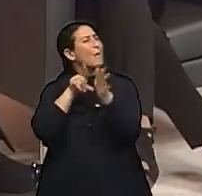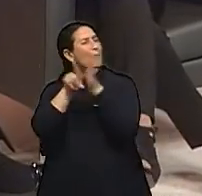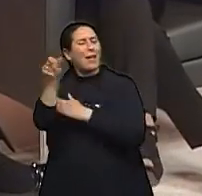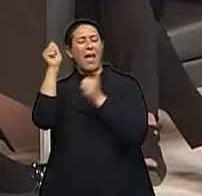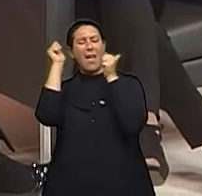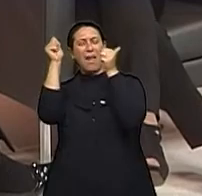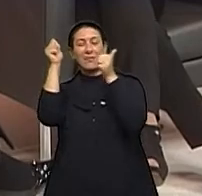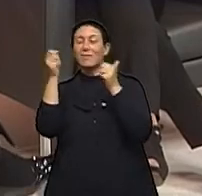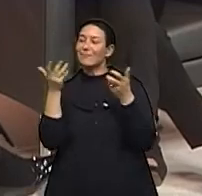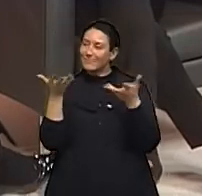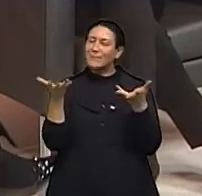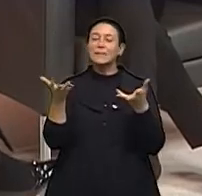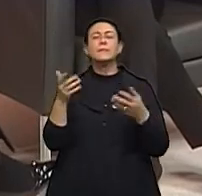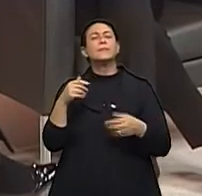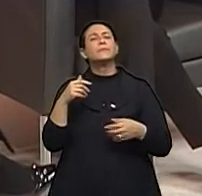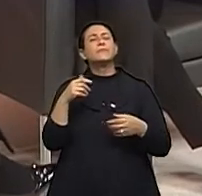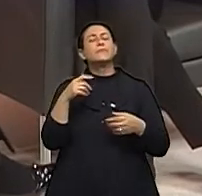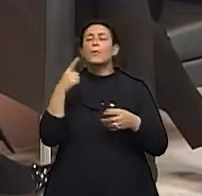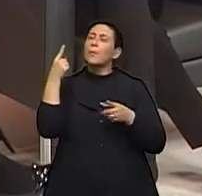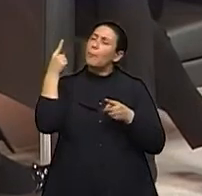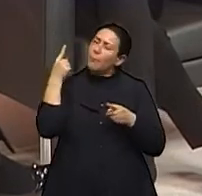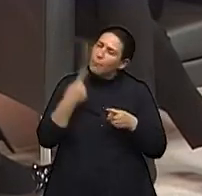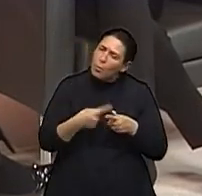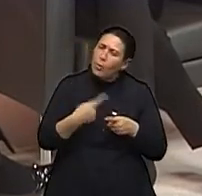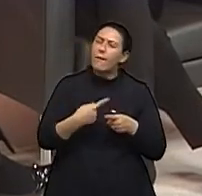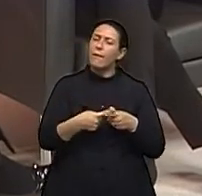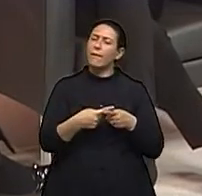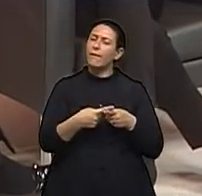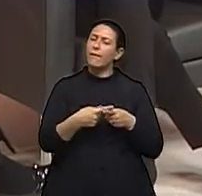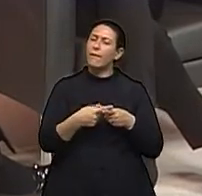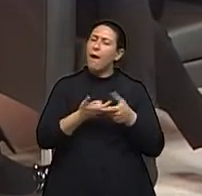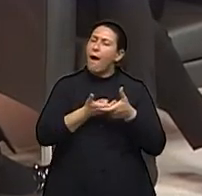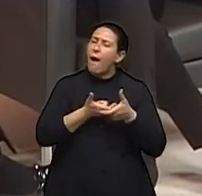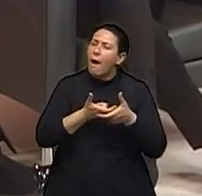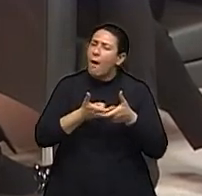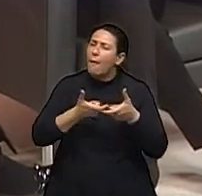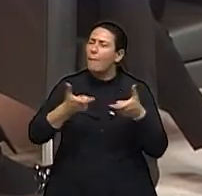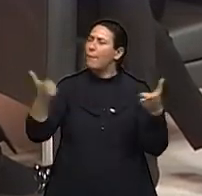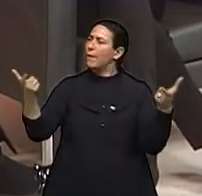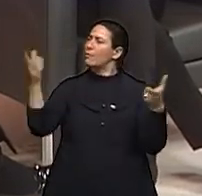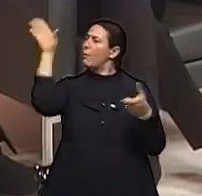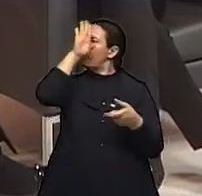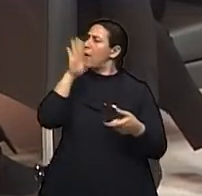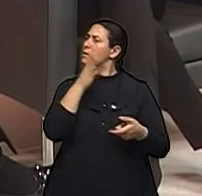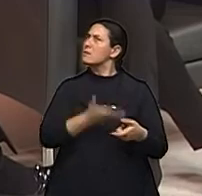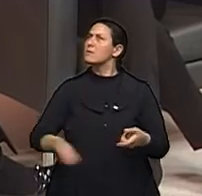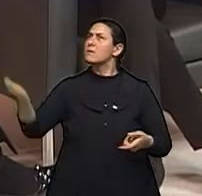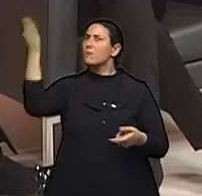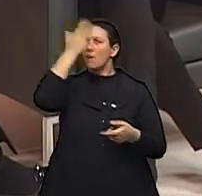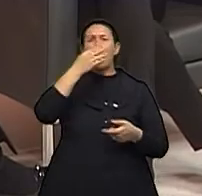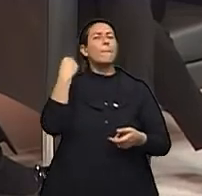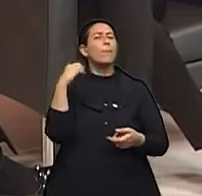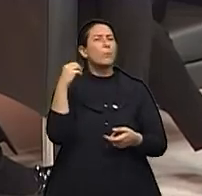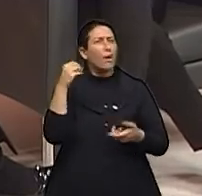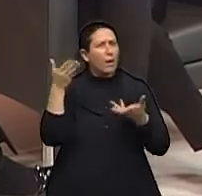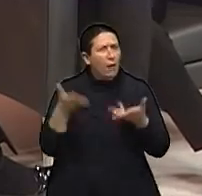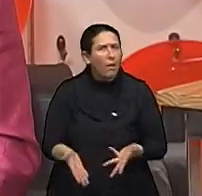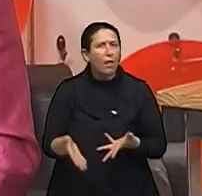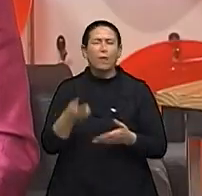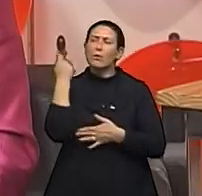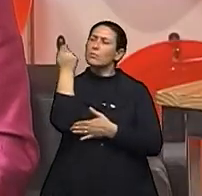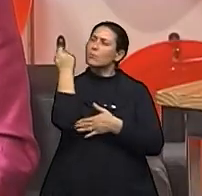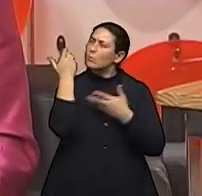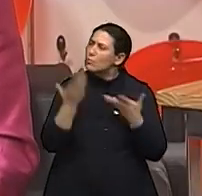pergunta que eu queria que fizesse, né? Por que esse aumento significativo no Brasil e em Porto Alegre e no Rio Grande do Sul?